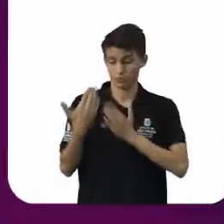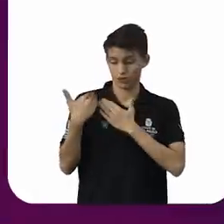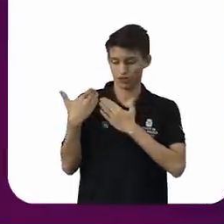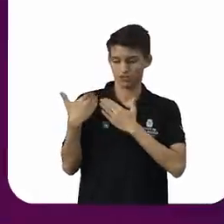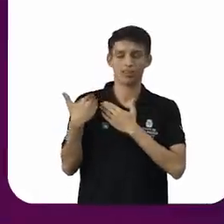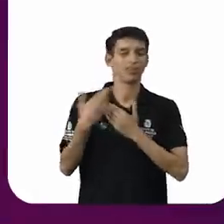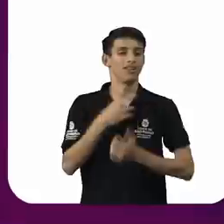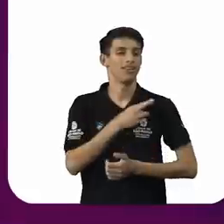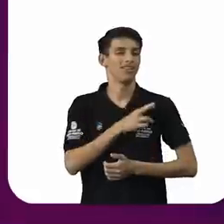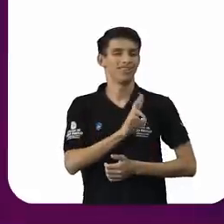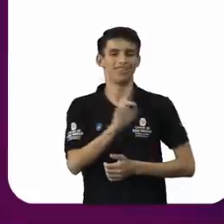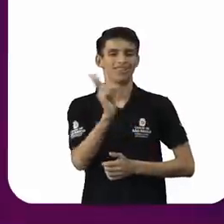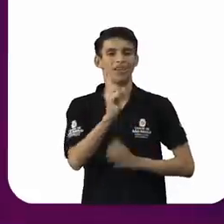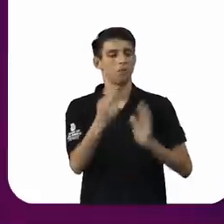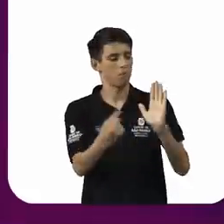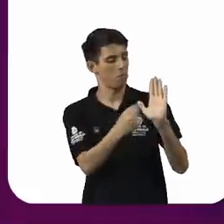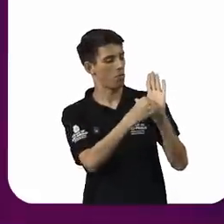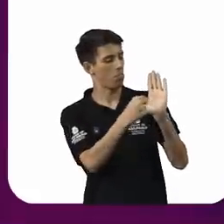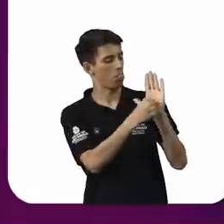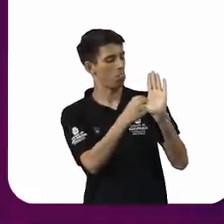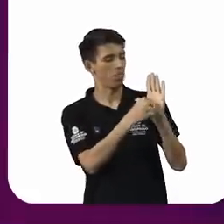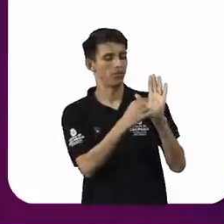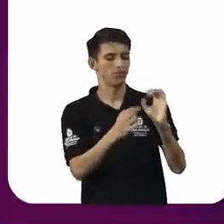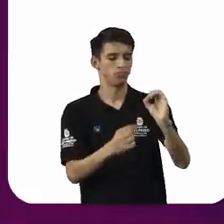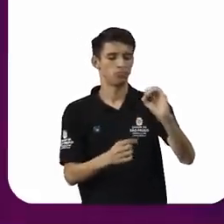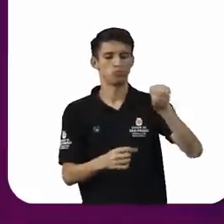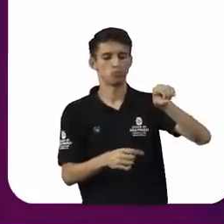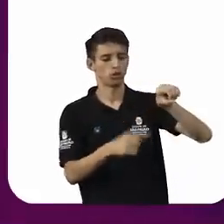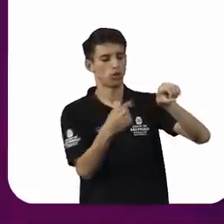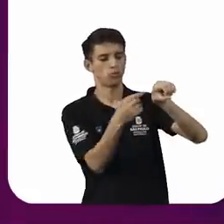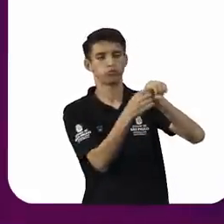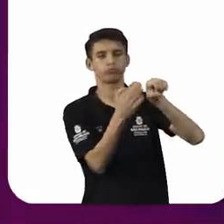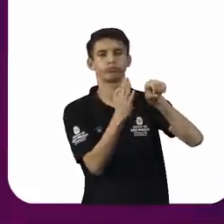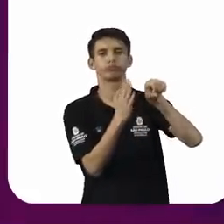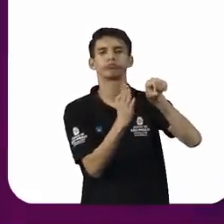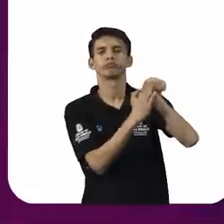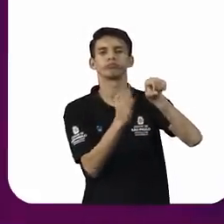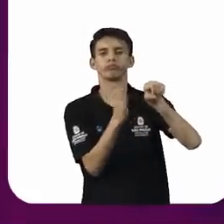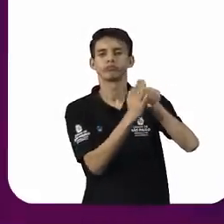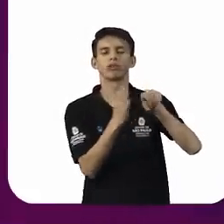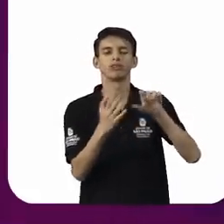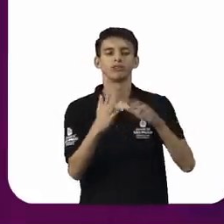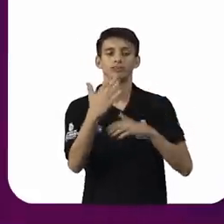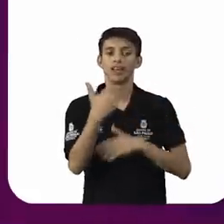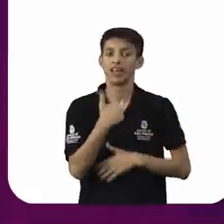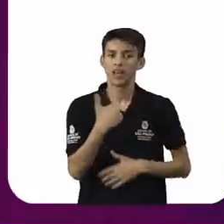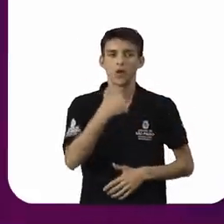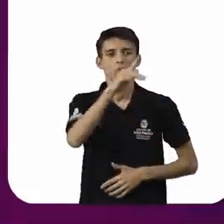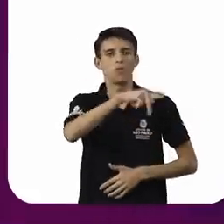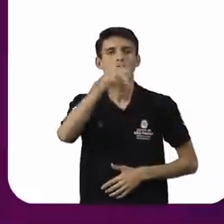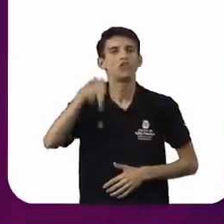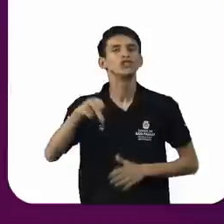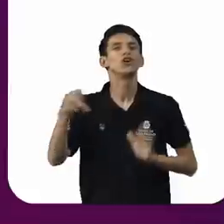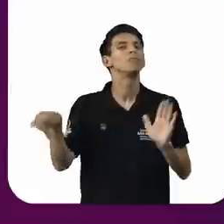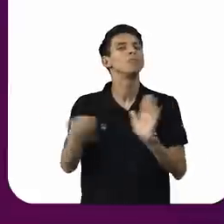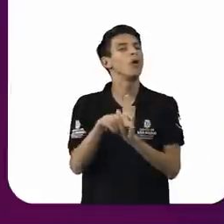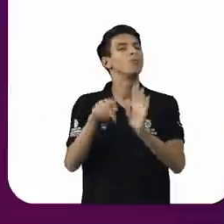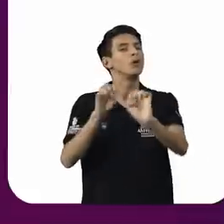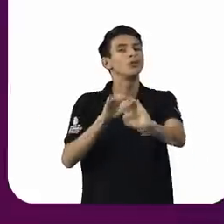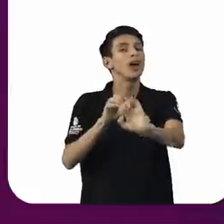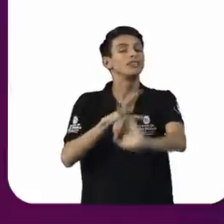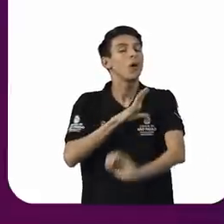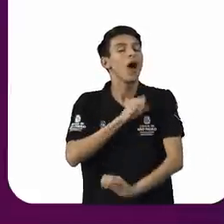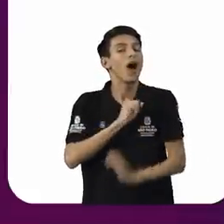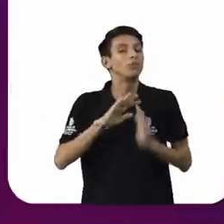não é criar botão de emergência e fomentar o ódio, eu sou professor, eu amo a educação, eu amo a escola,